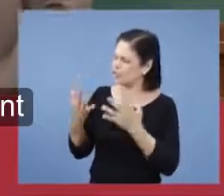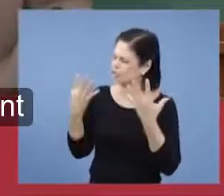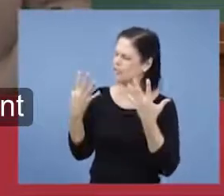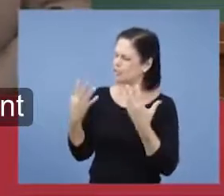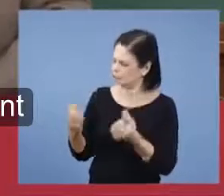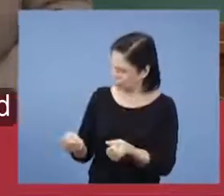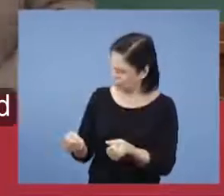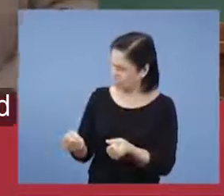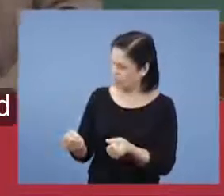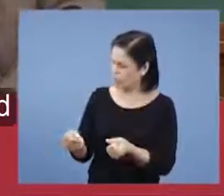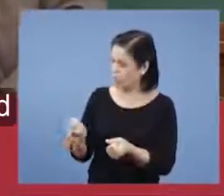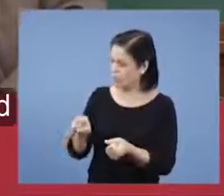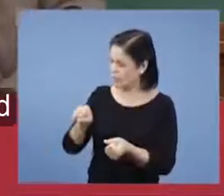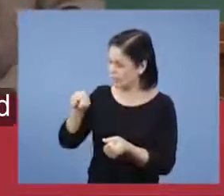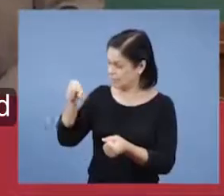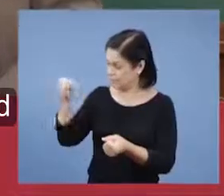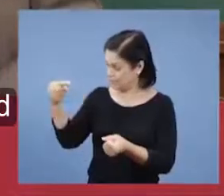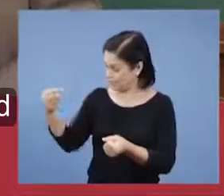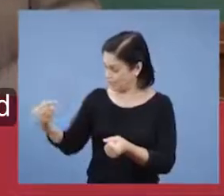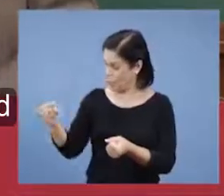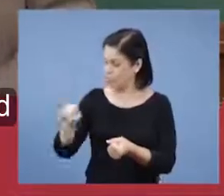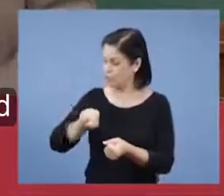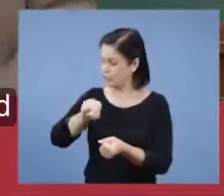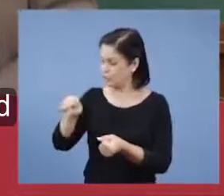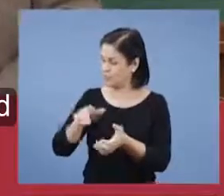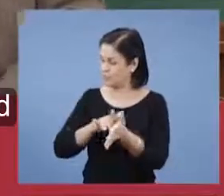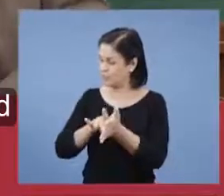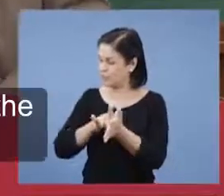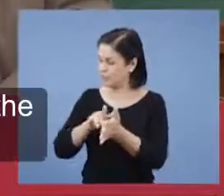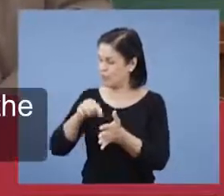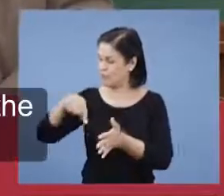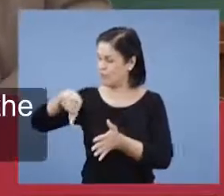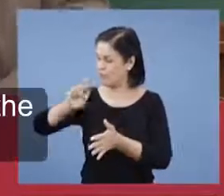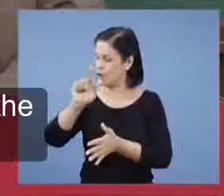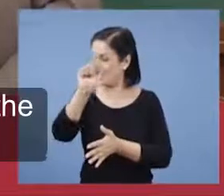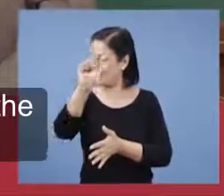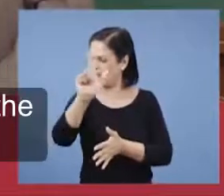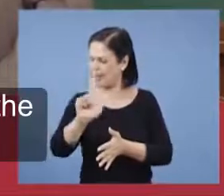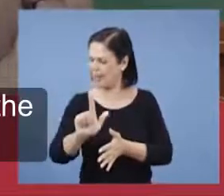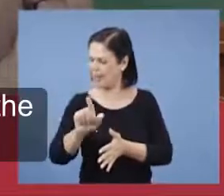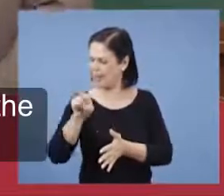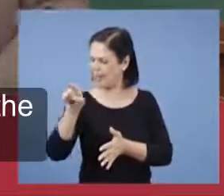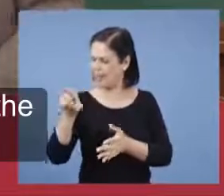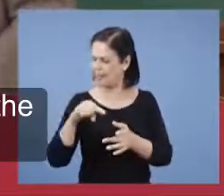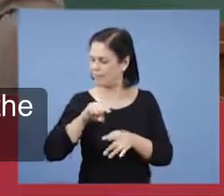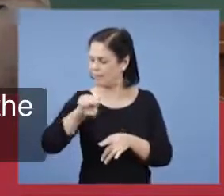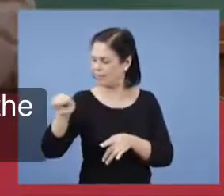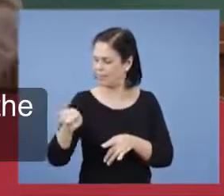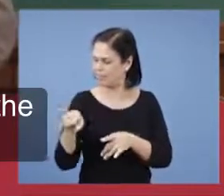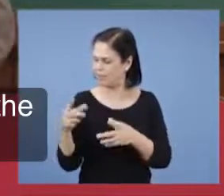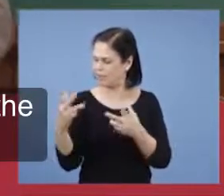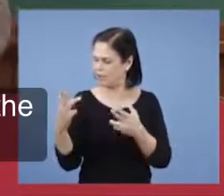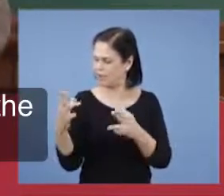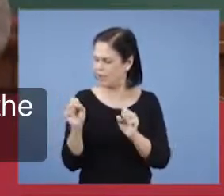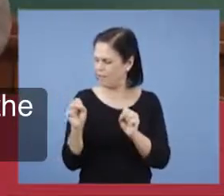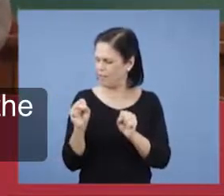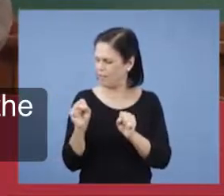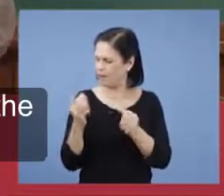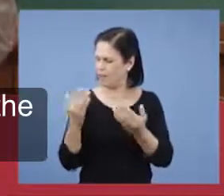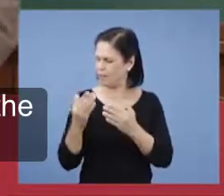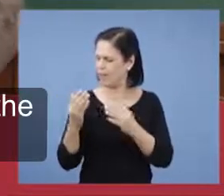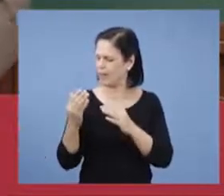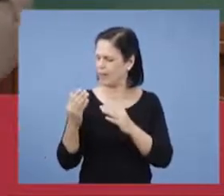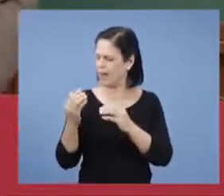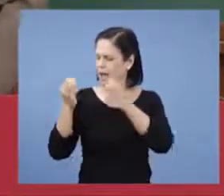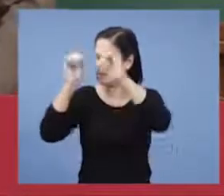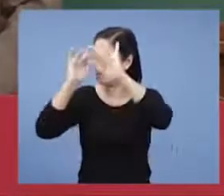não é? Foram lá para Galáxia, que é aquela região fria. E resolveram esfriar lá. E deixaram a